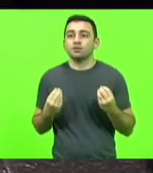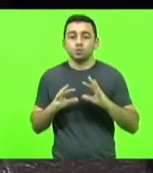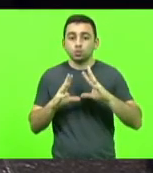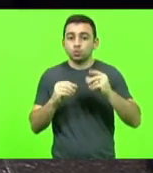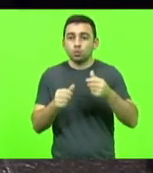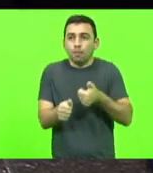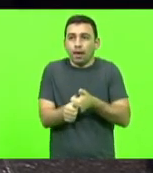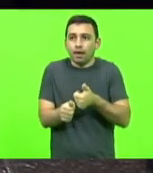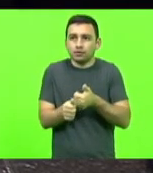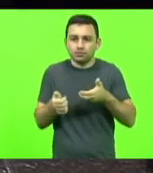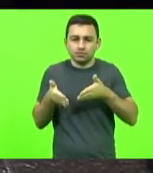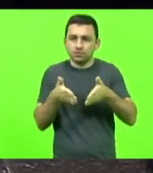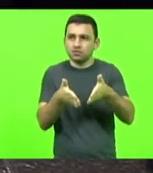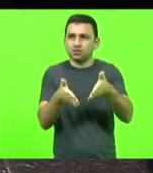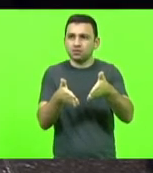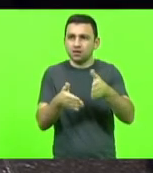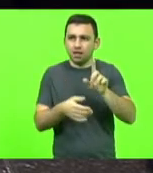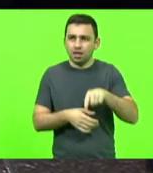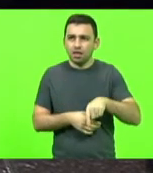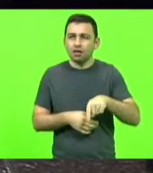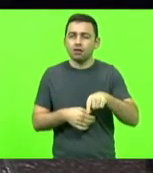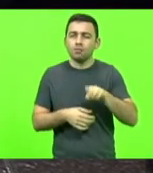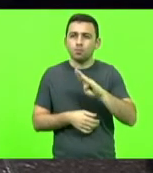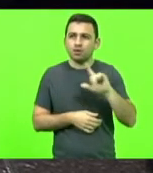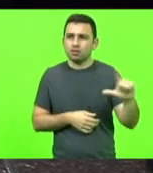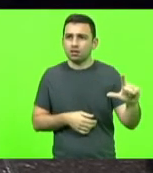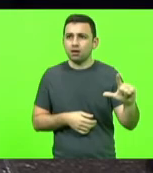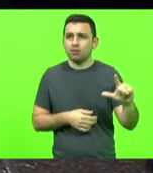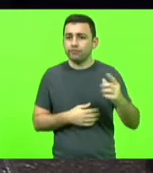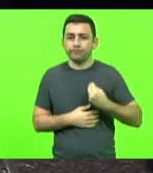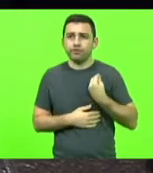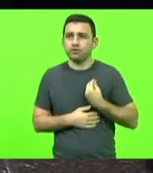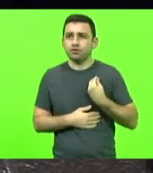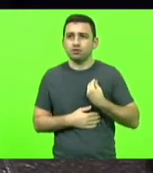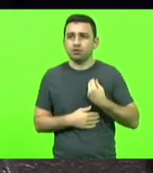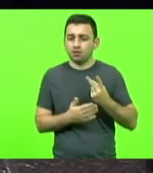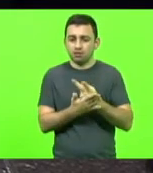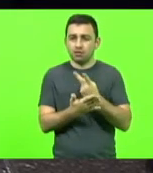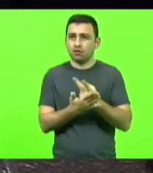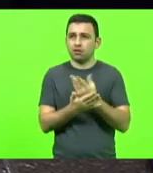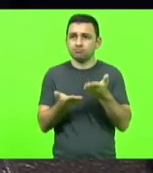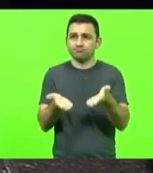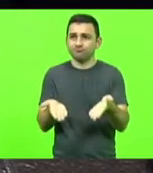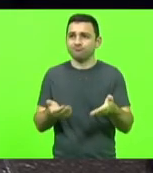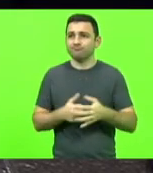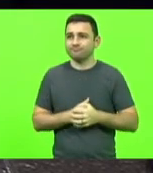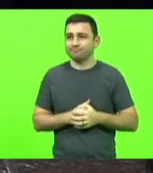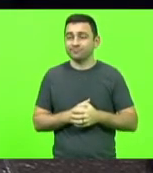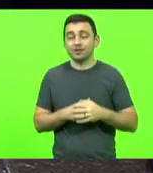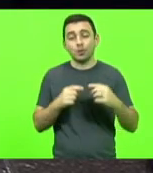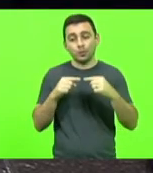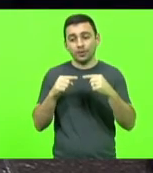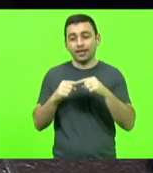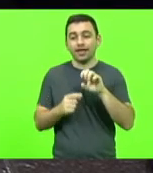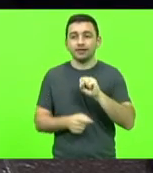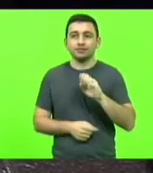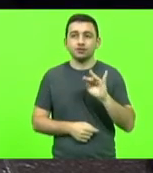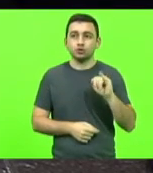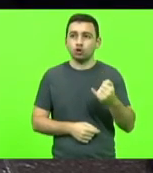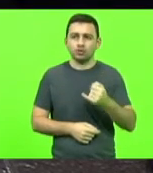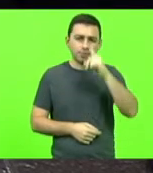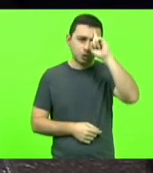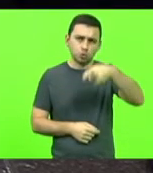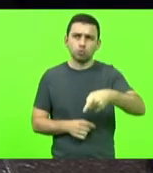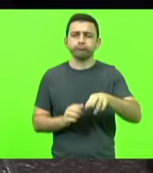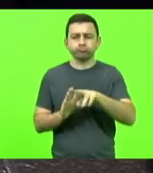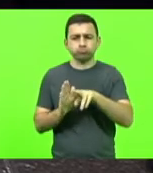Ribeirão em Blumenau está vivendo em situação irregular segundo o STJ que manda aplicar o